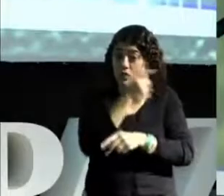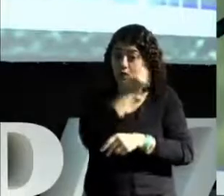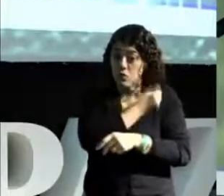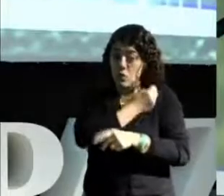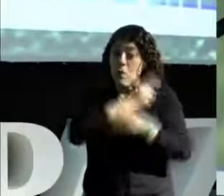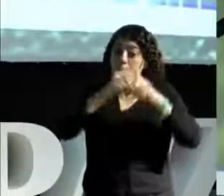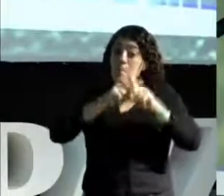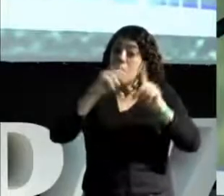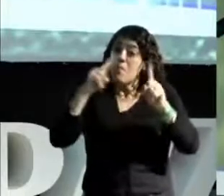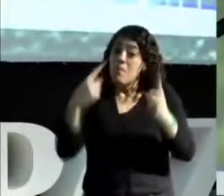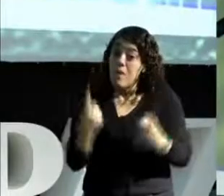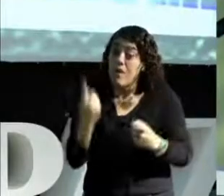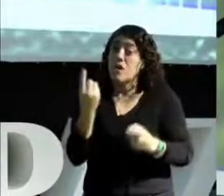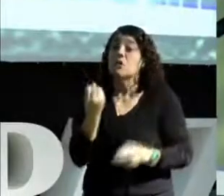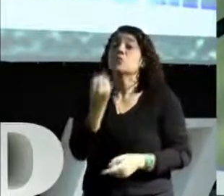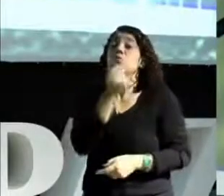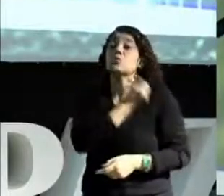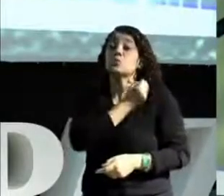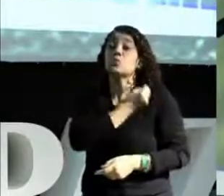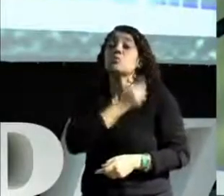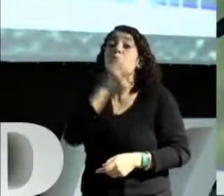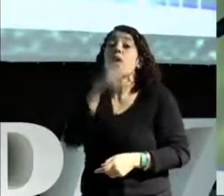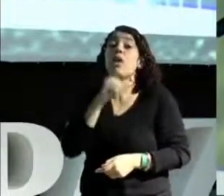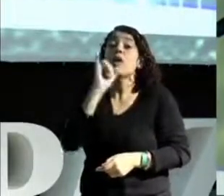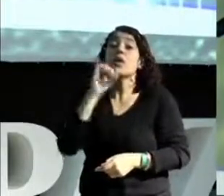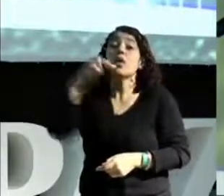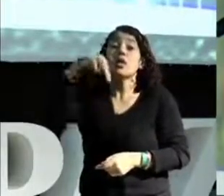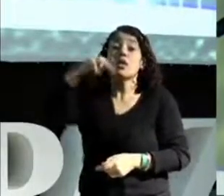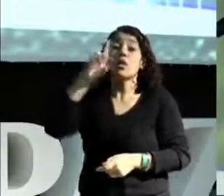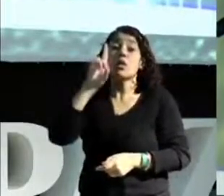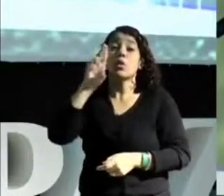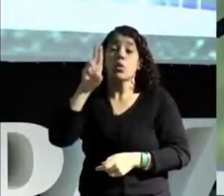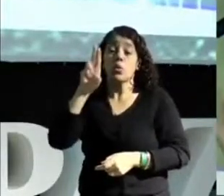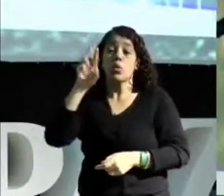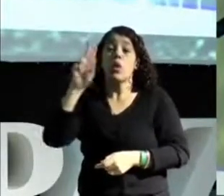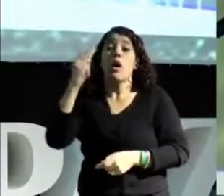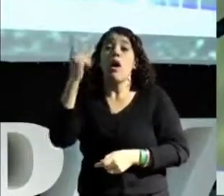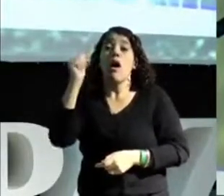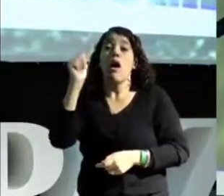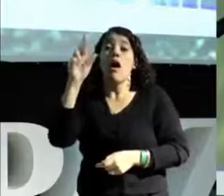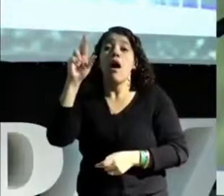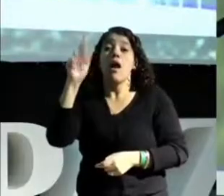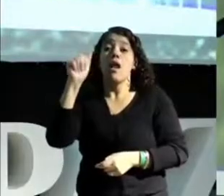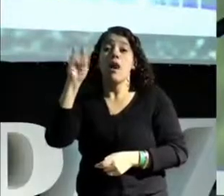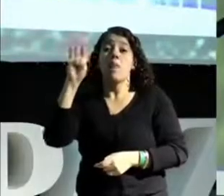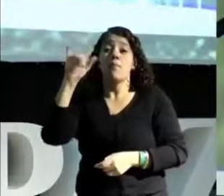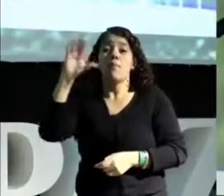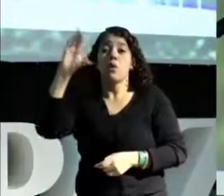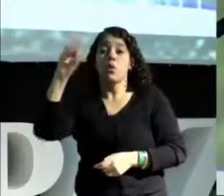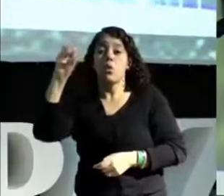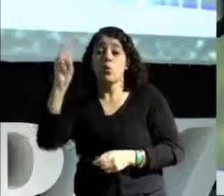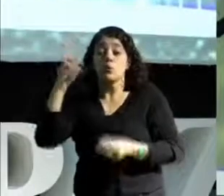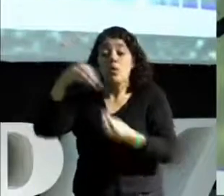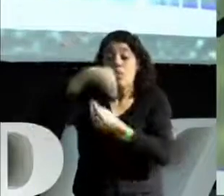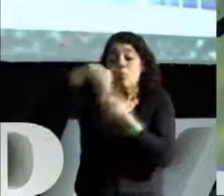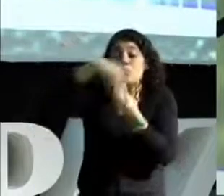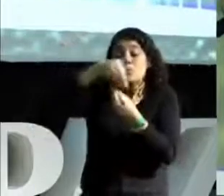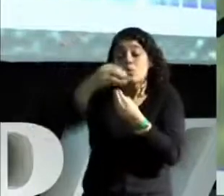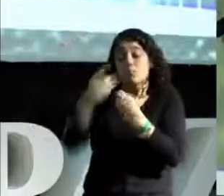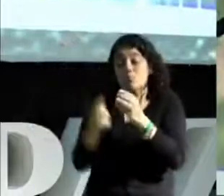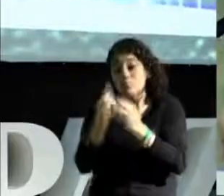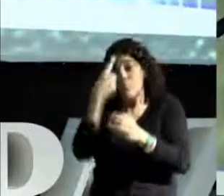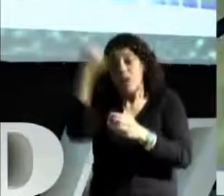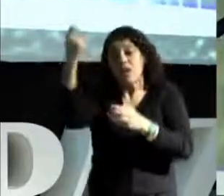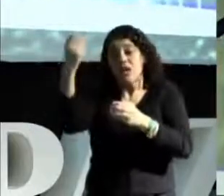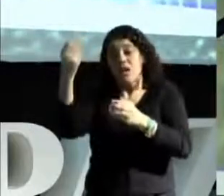números são indo-arábicos, hindus e árabes. Porque os árabes e os hindus é que compuseram esse